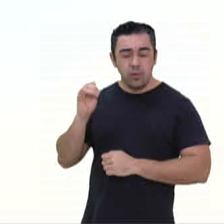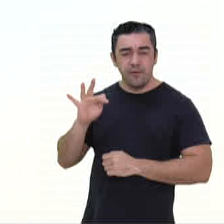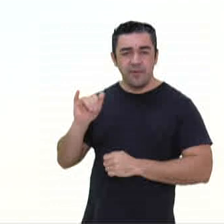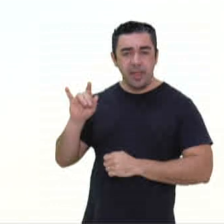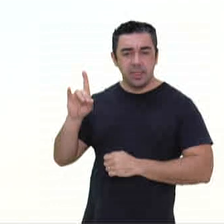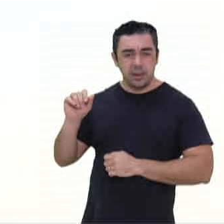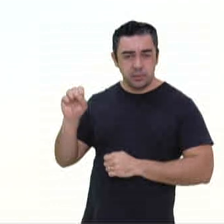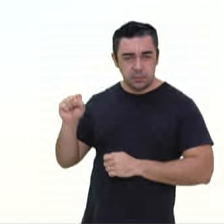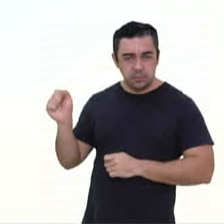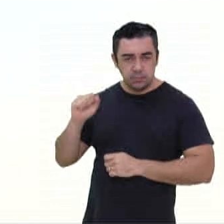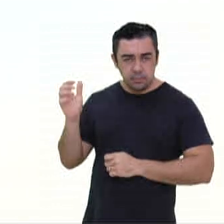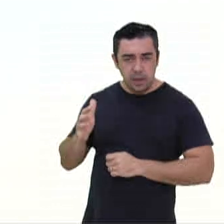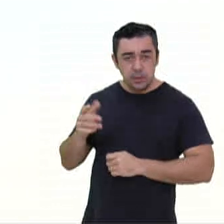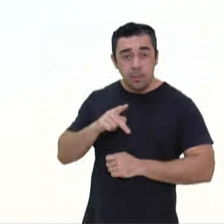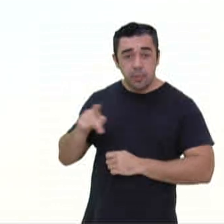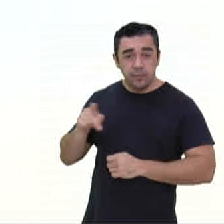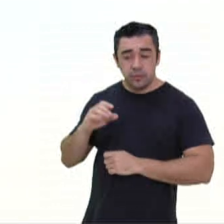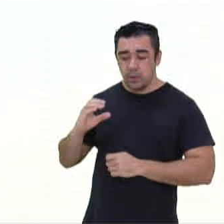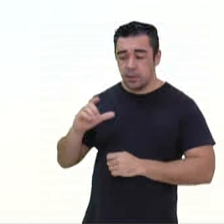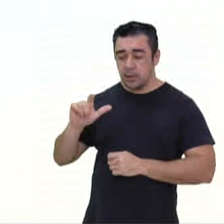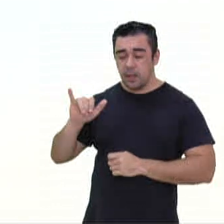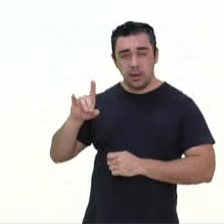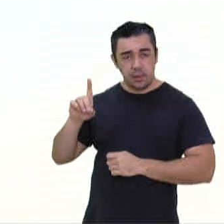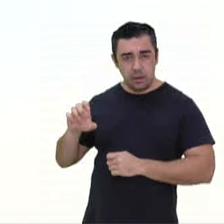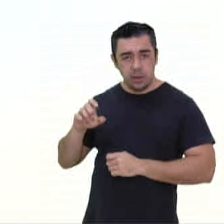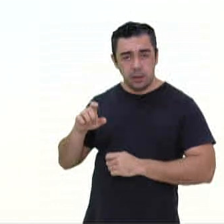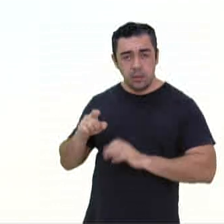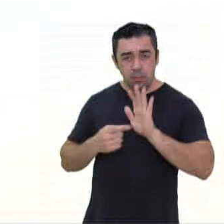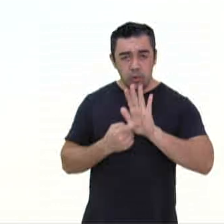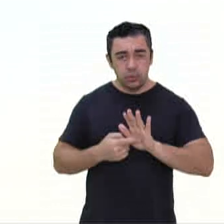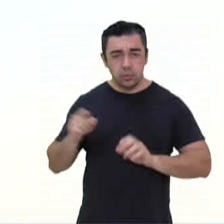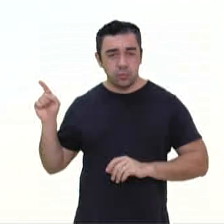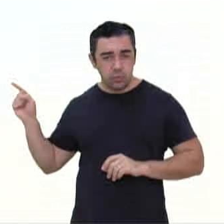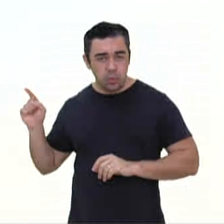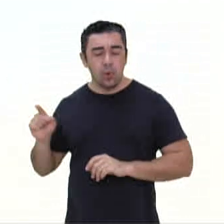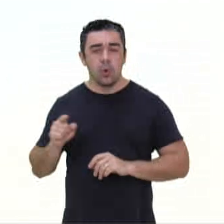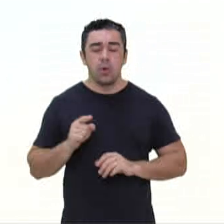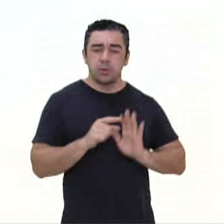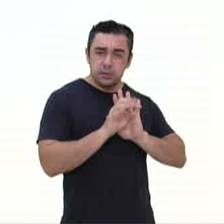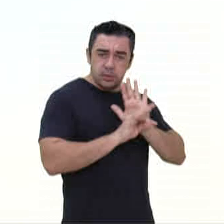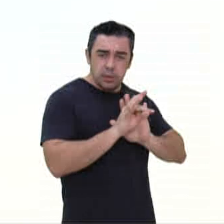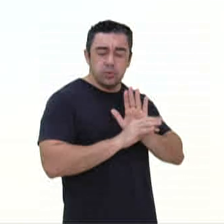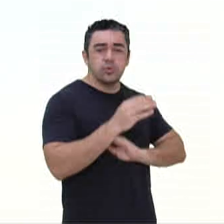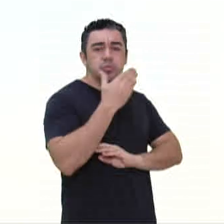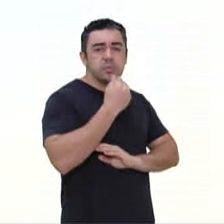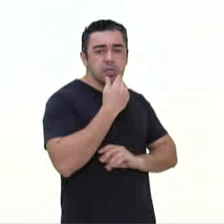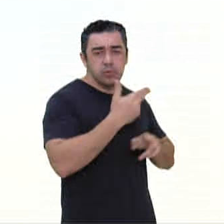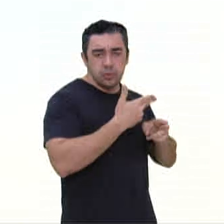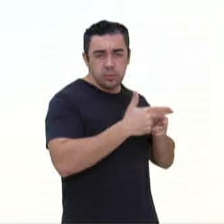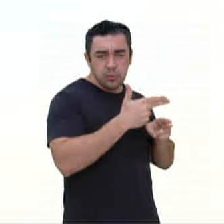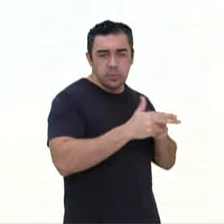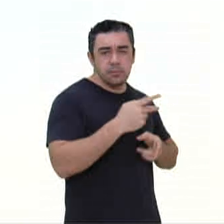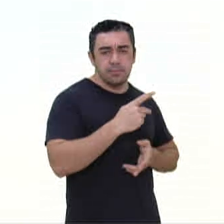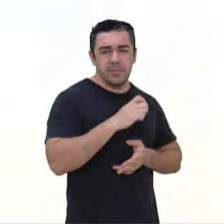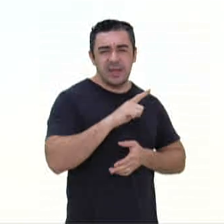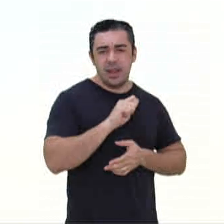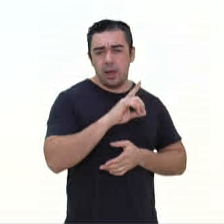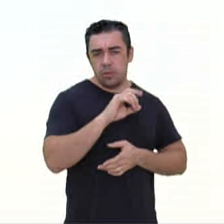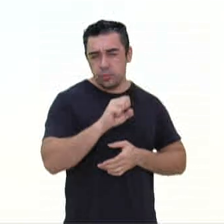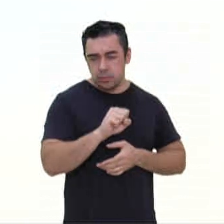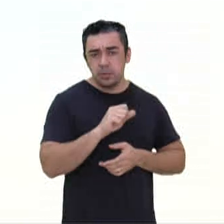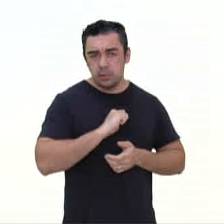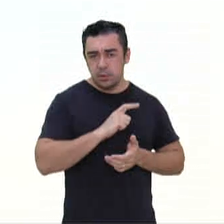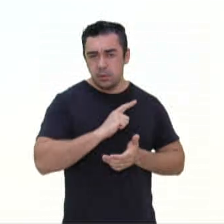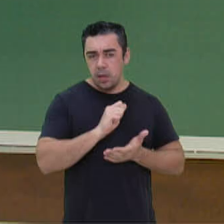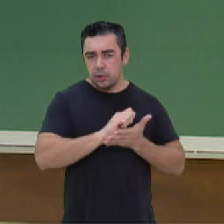que a professora Cleide trabalhou com vocês, A Terra dos Meninos Pelados, alguns fragmentos, foi dado atividades, então